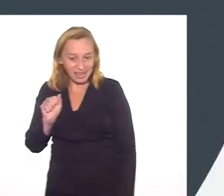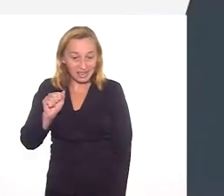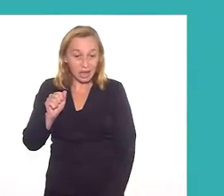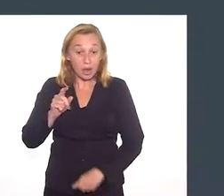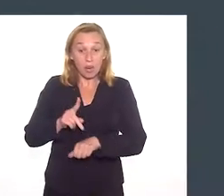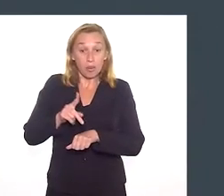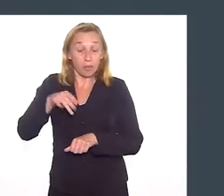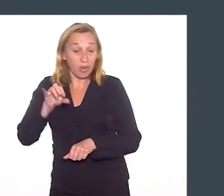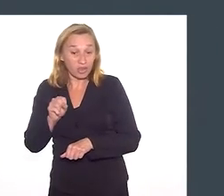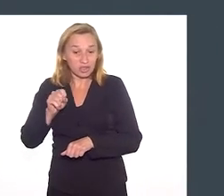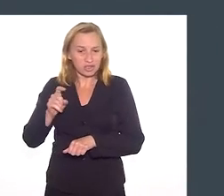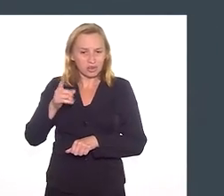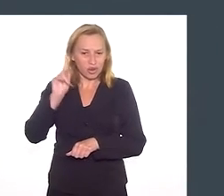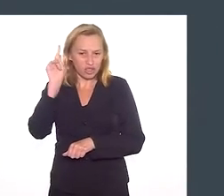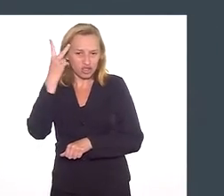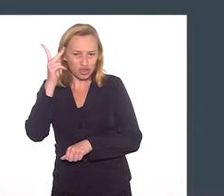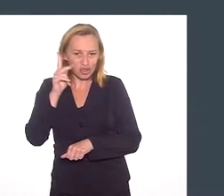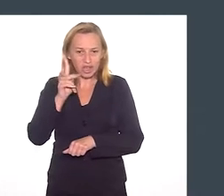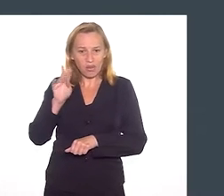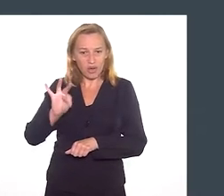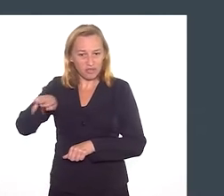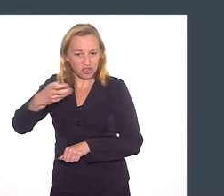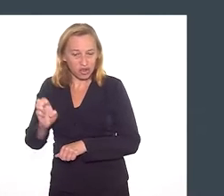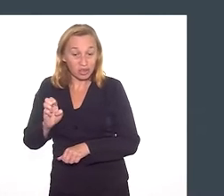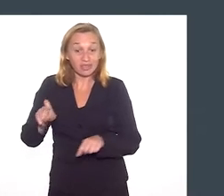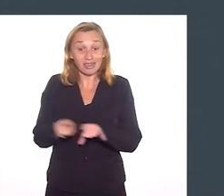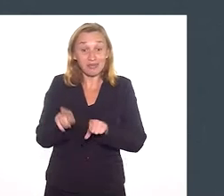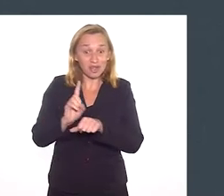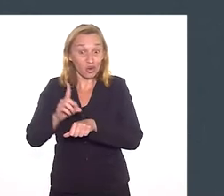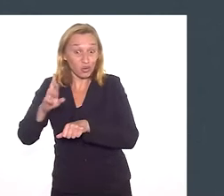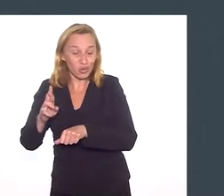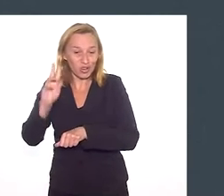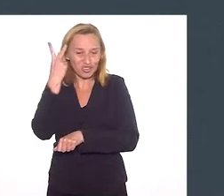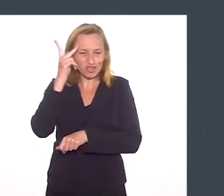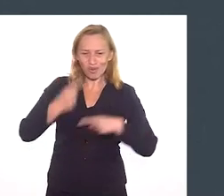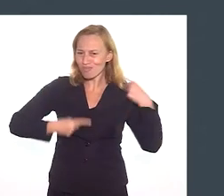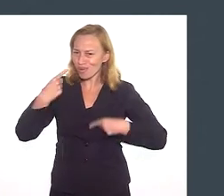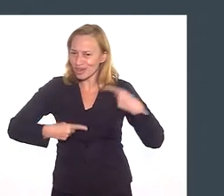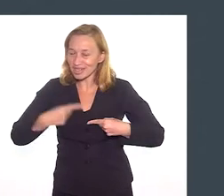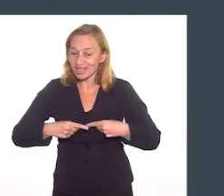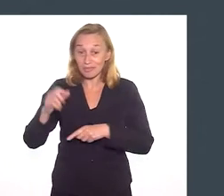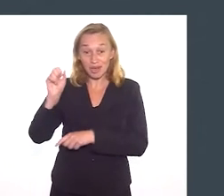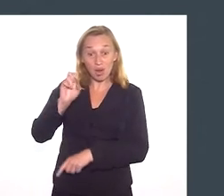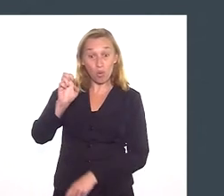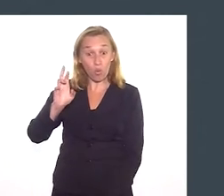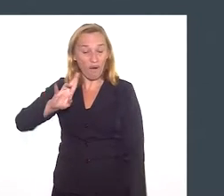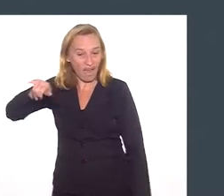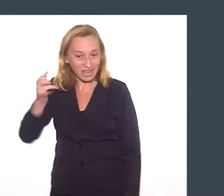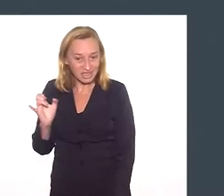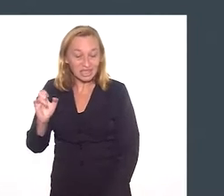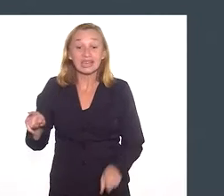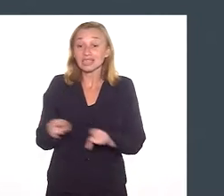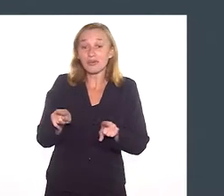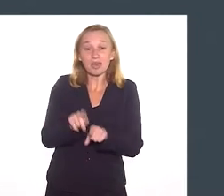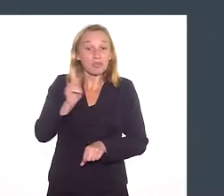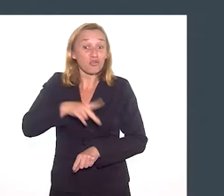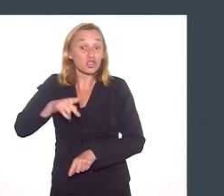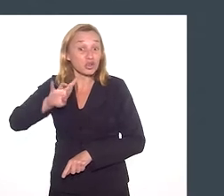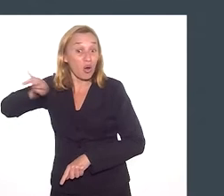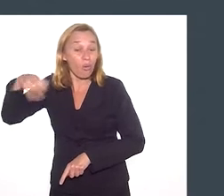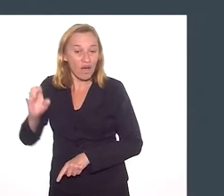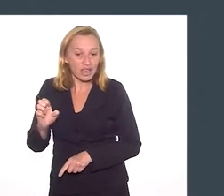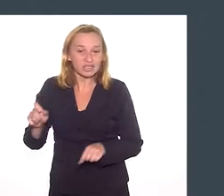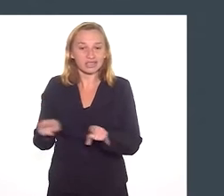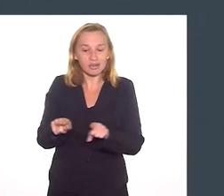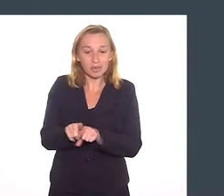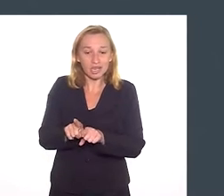Yamara Viana, pós-doutora em História Comparada pela UFRJ e doutora em História Política pela UERJ. Ela também é